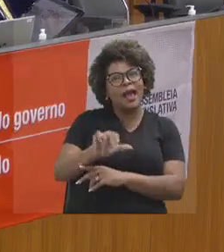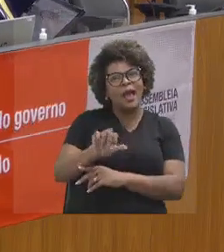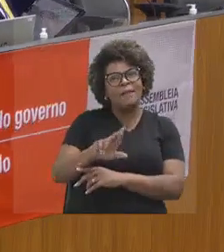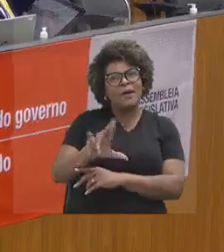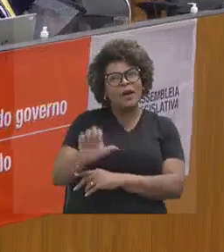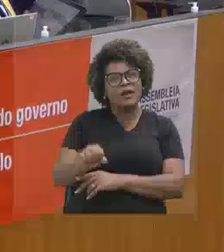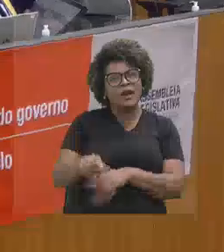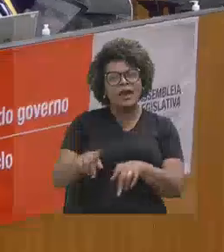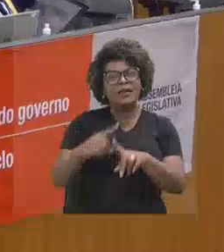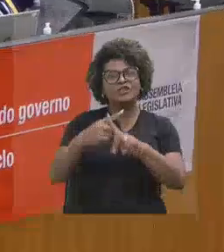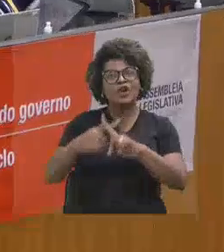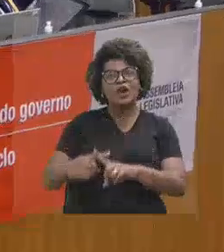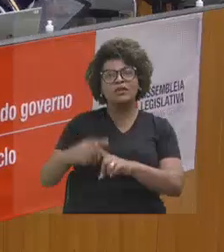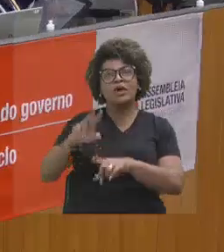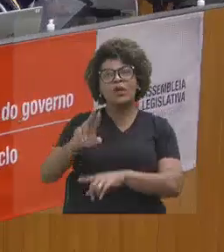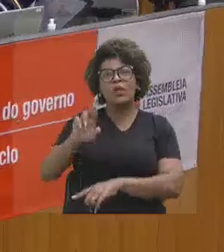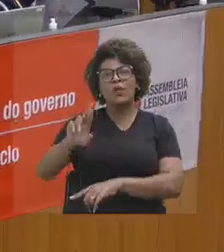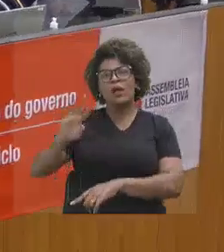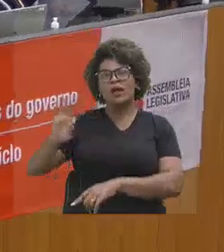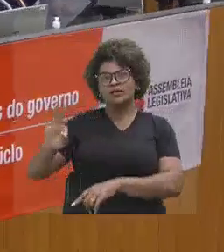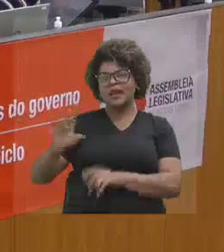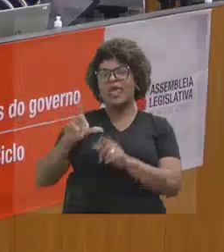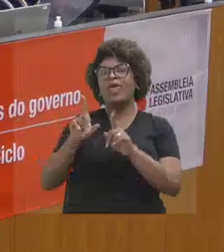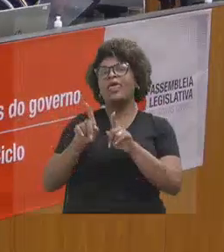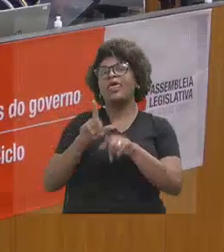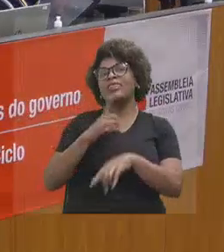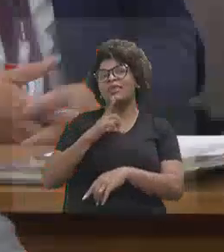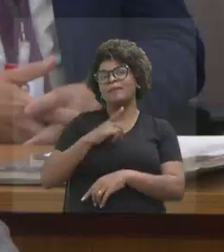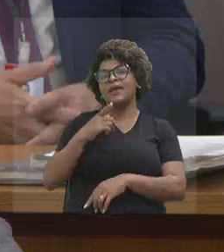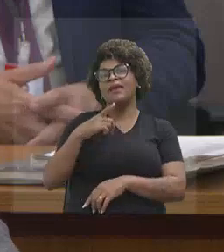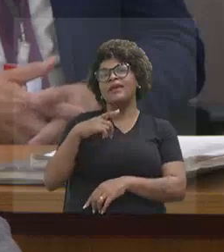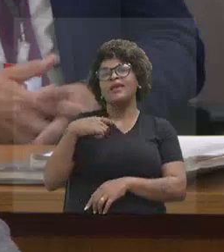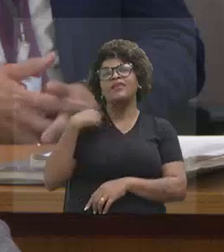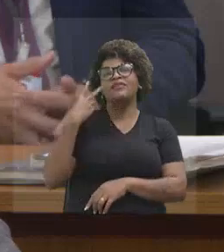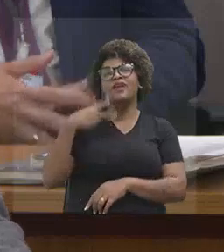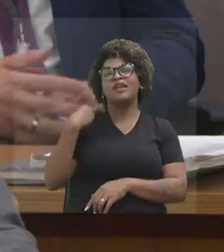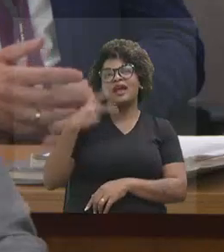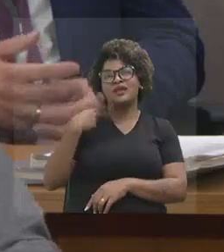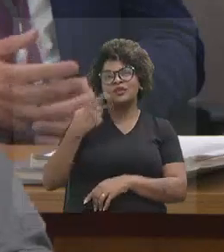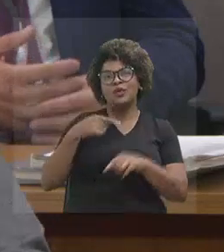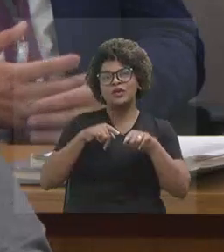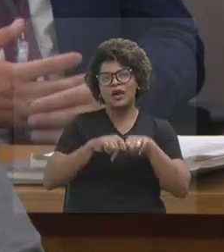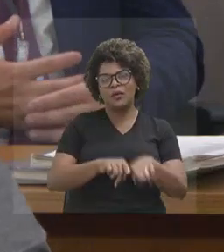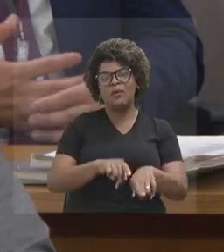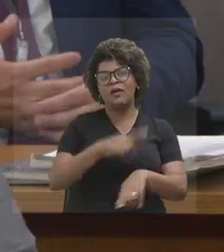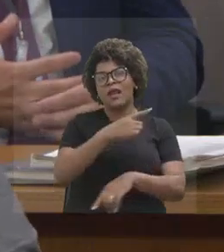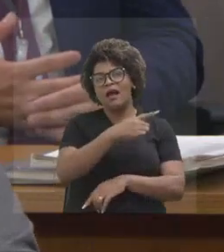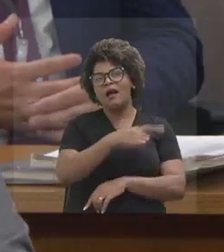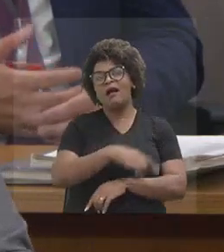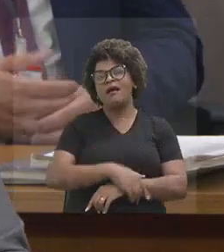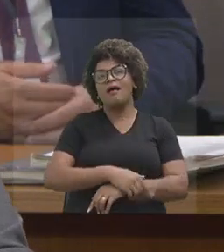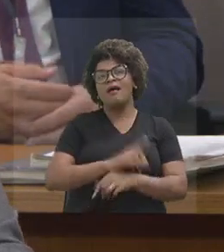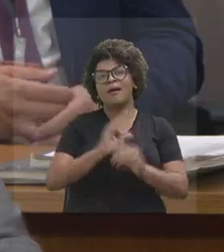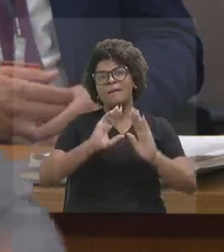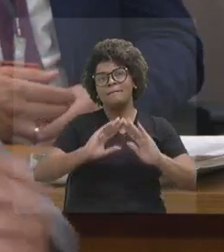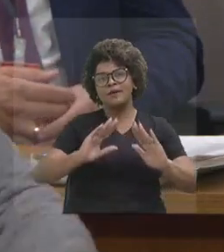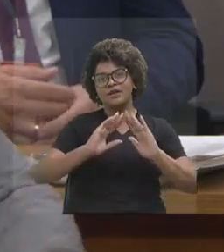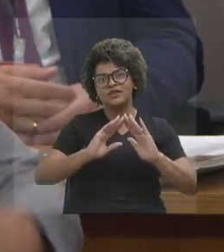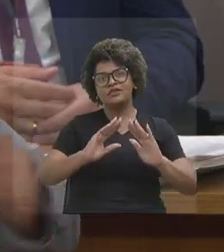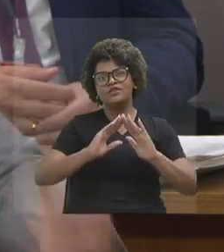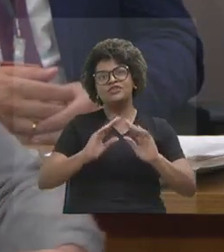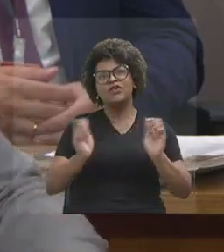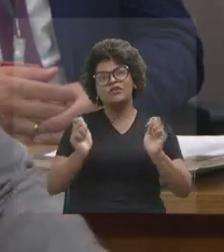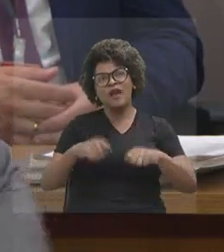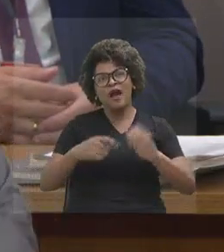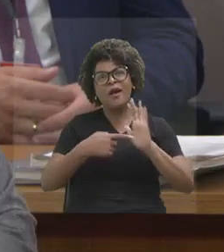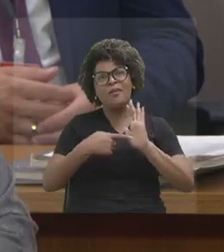RT. Inclusive, teve até um vereador, companheiro do Leis Latia de vocês, que entrou em contato conosco, pedindo isso, para que a gente transmite